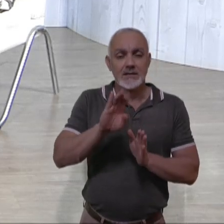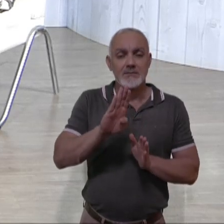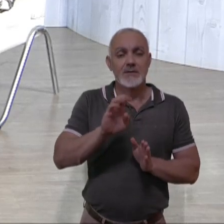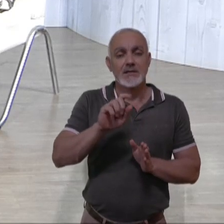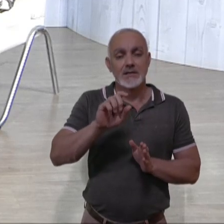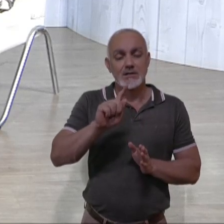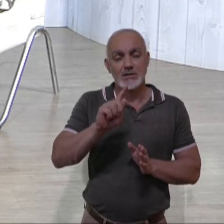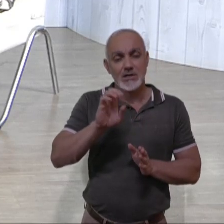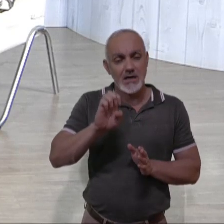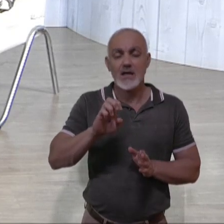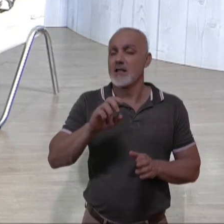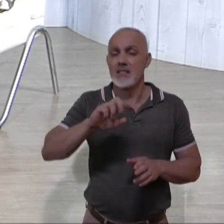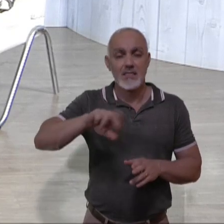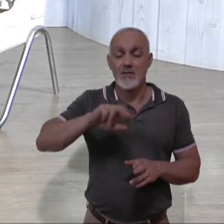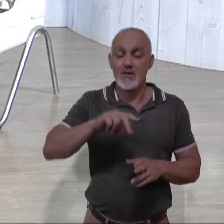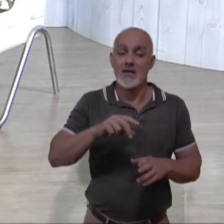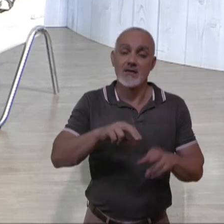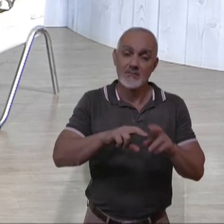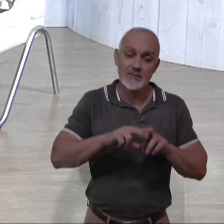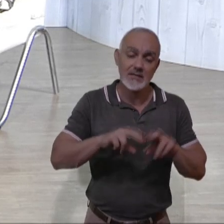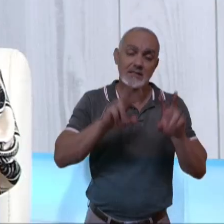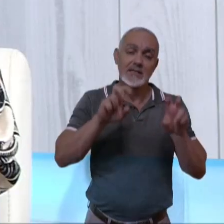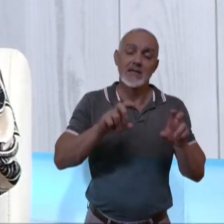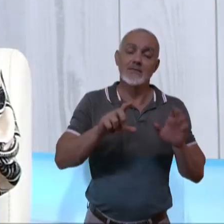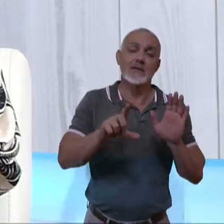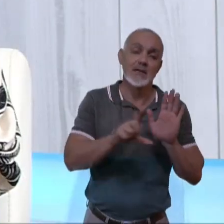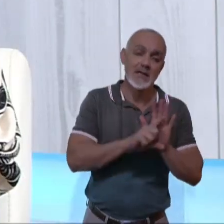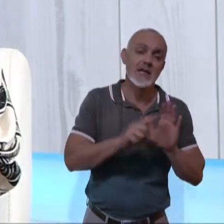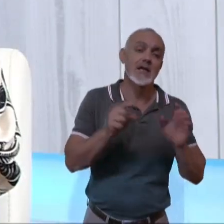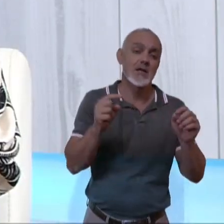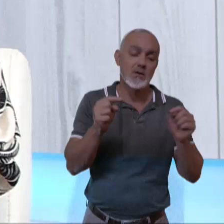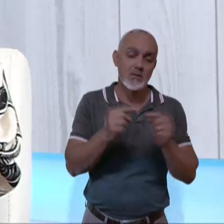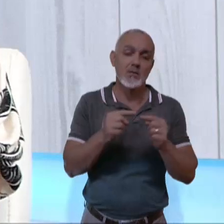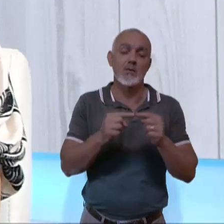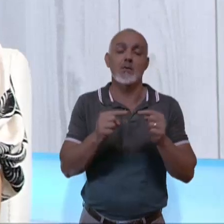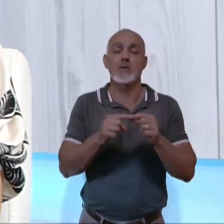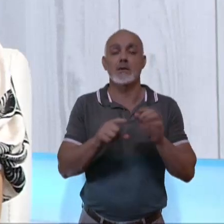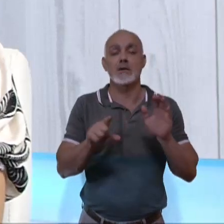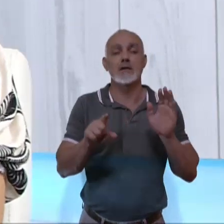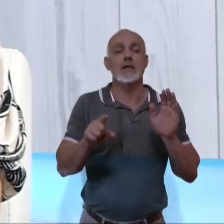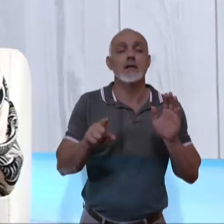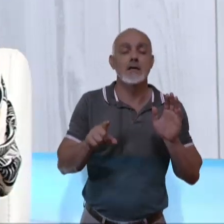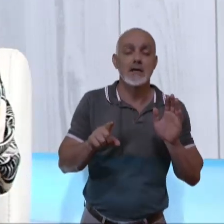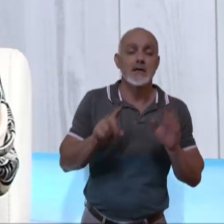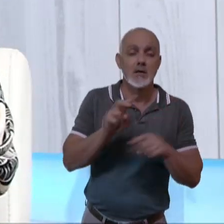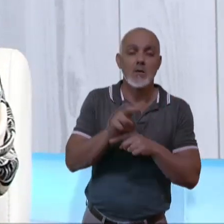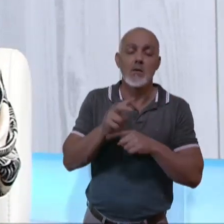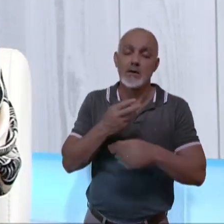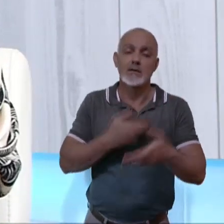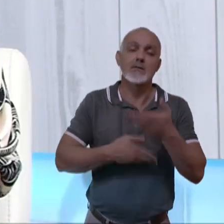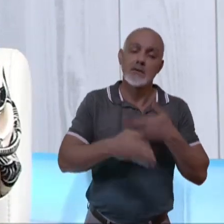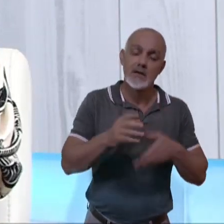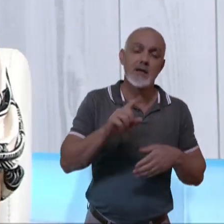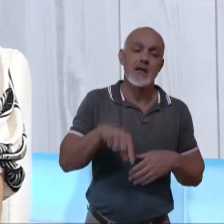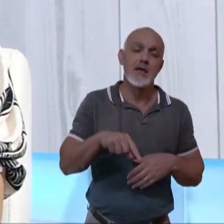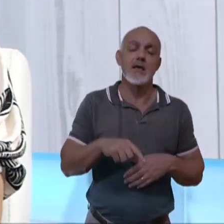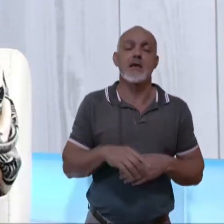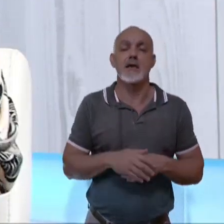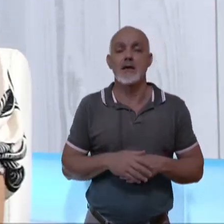aumentou o pedido, mas não é. Por causa dessa questão da legalização da guarda compartilhada, ela passou praticamente o seu instituto